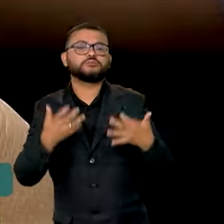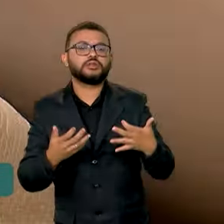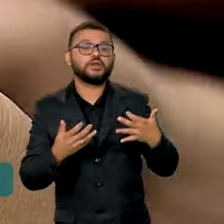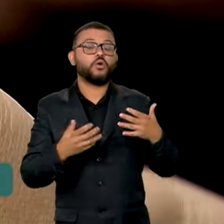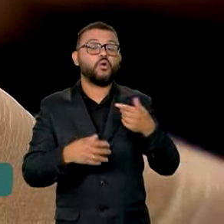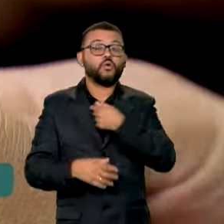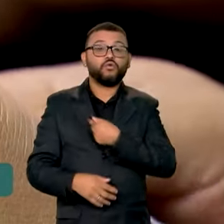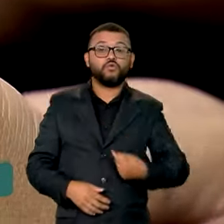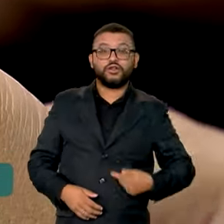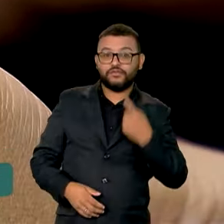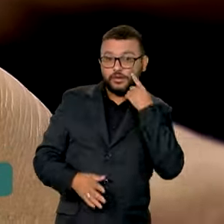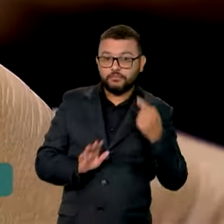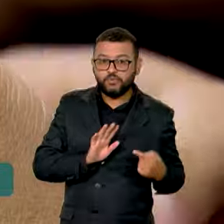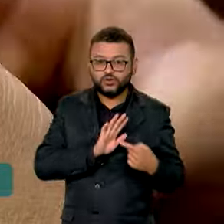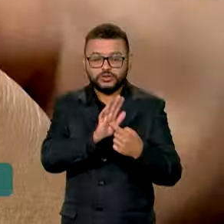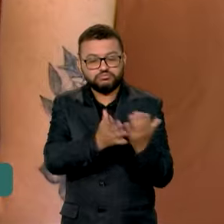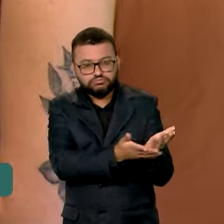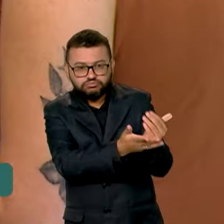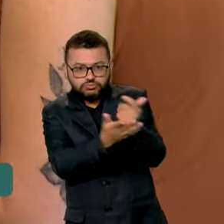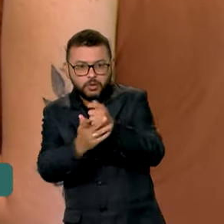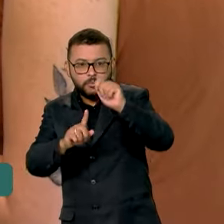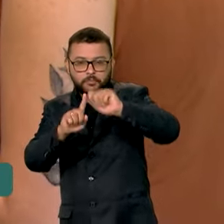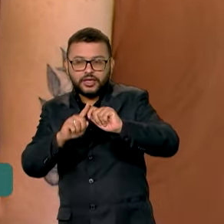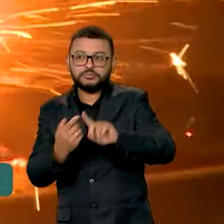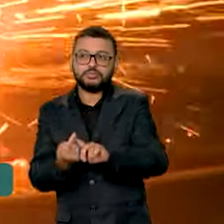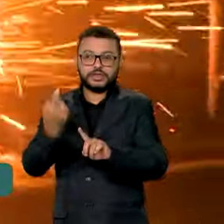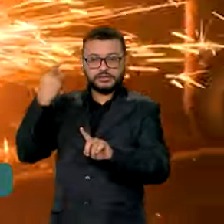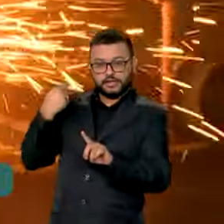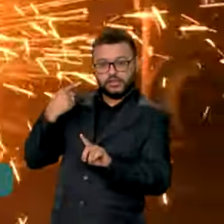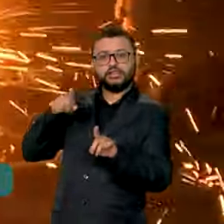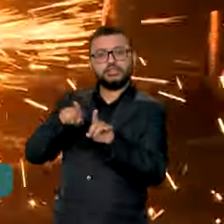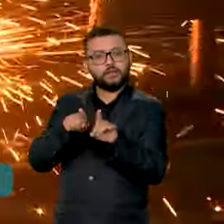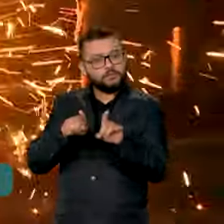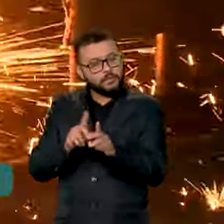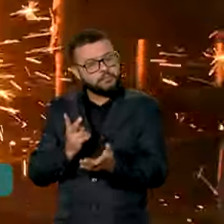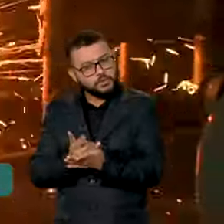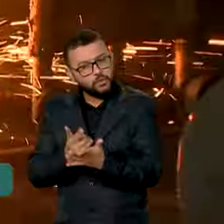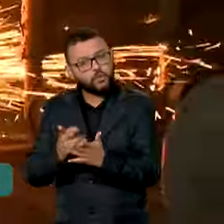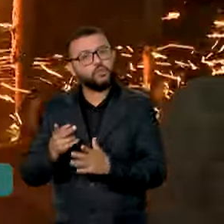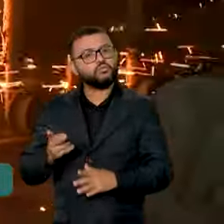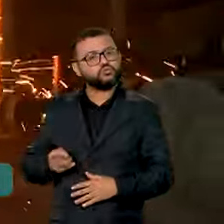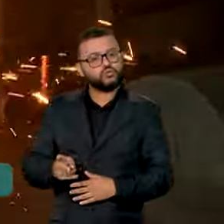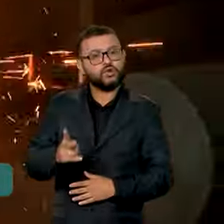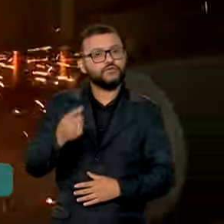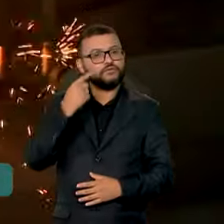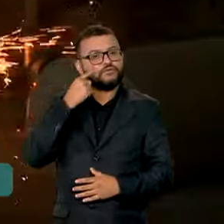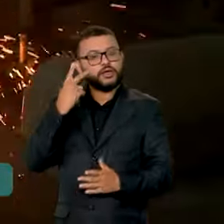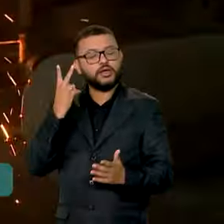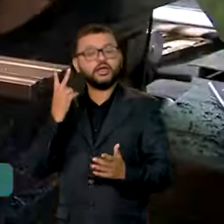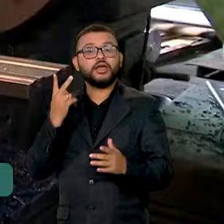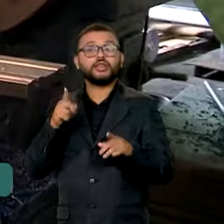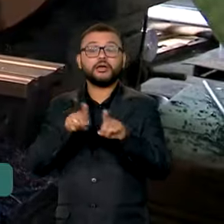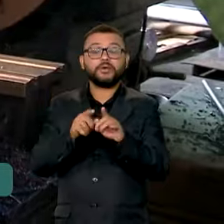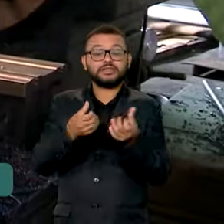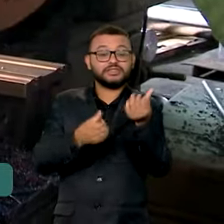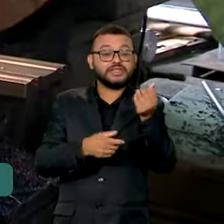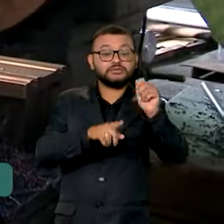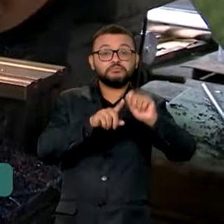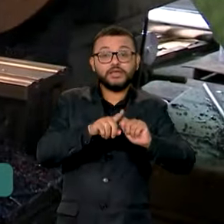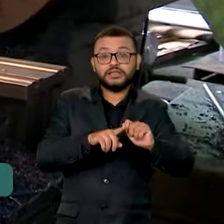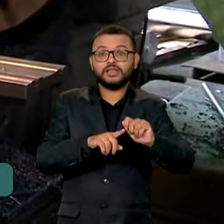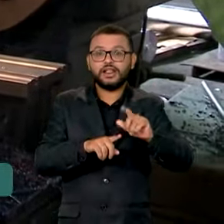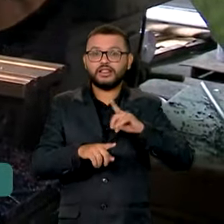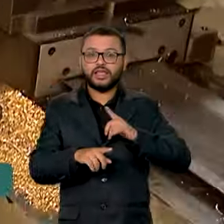Receita, o recorde de arrecadação no mês passado. A mesma tendência foi registrada no primeiro semestre, quando a